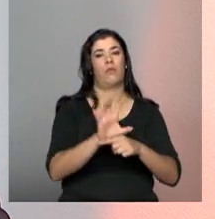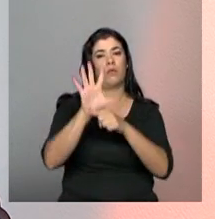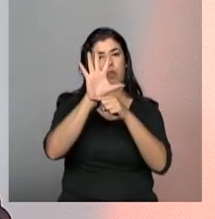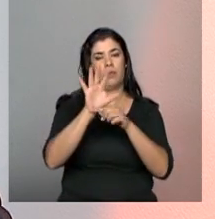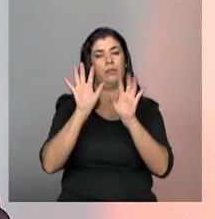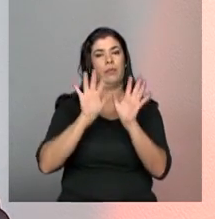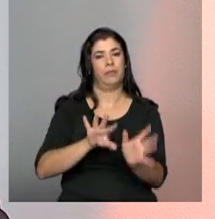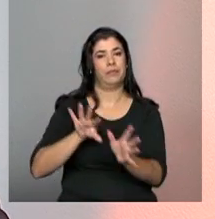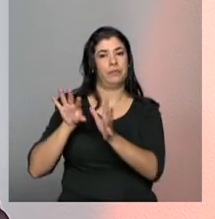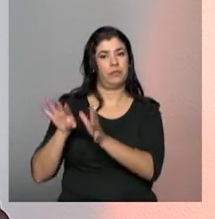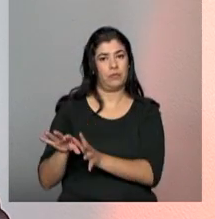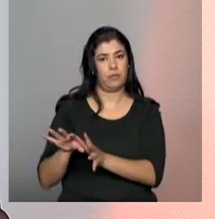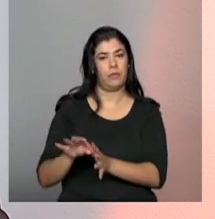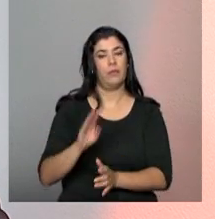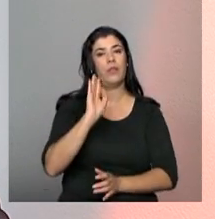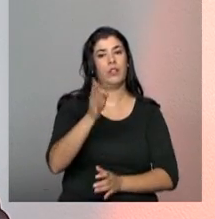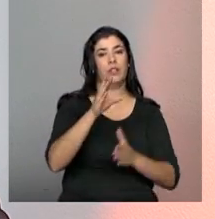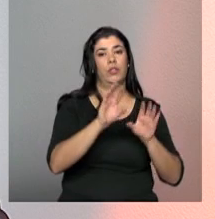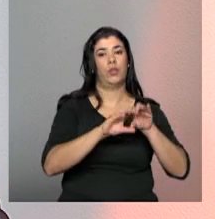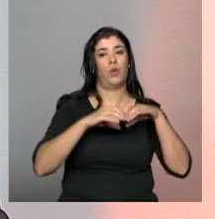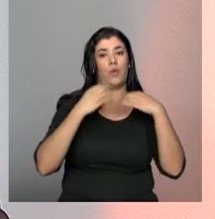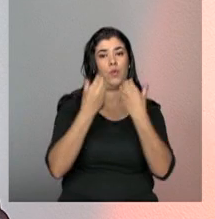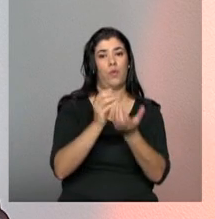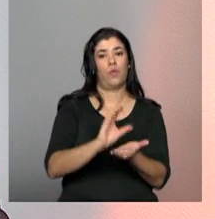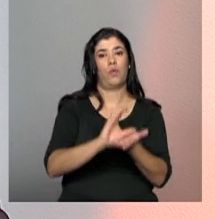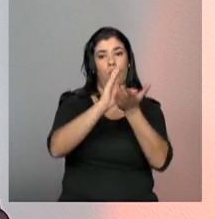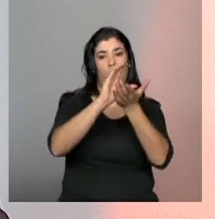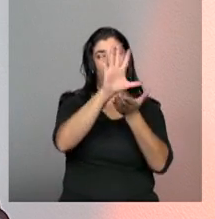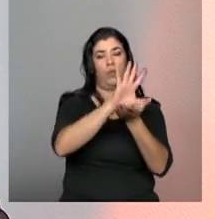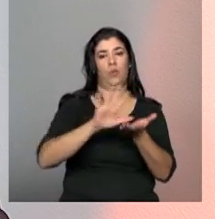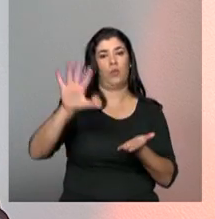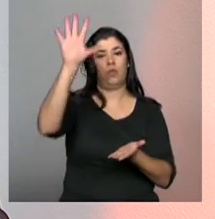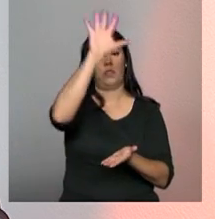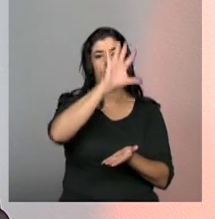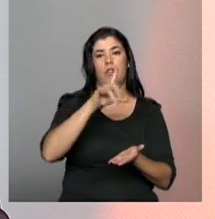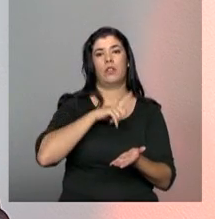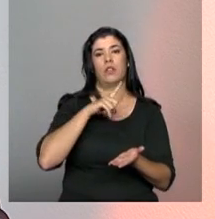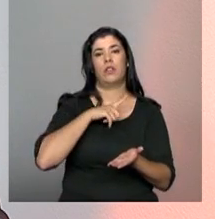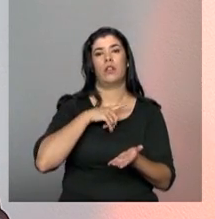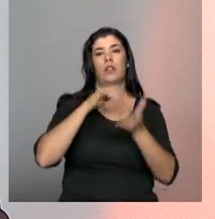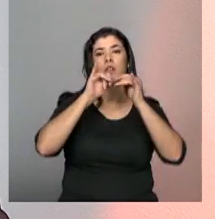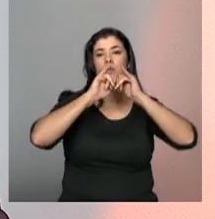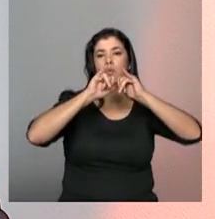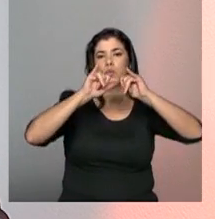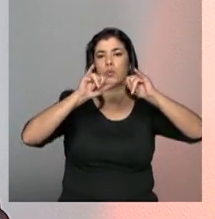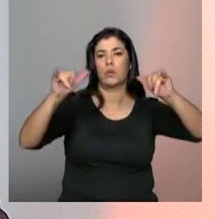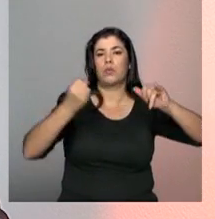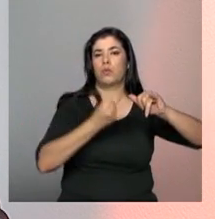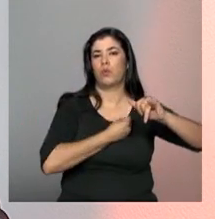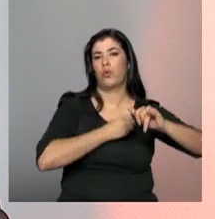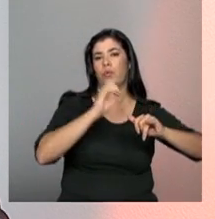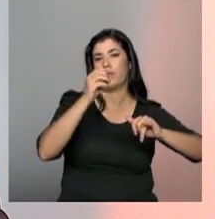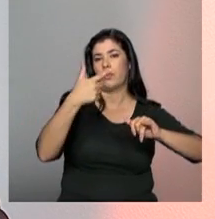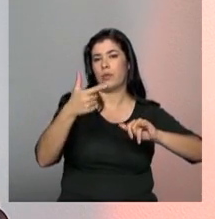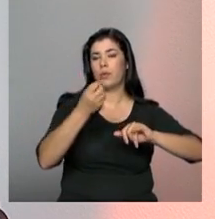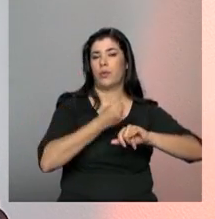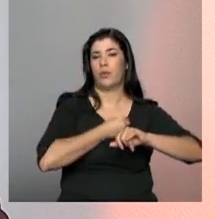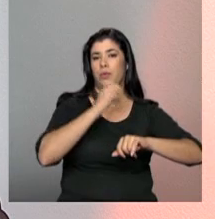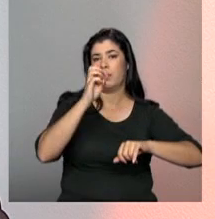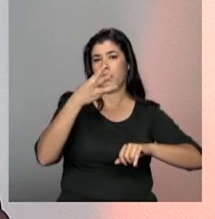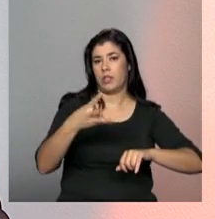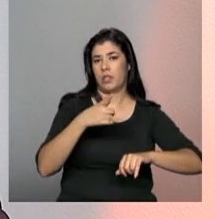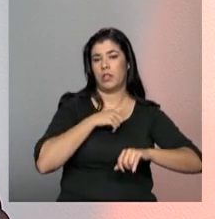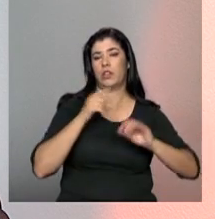Conselho Nacional elaborar as diretrizes gerais, como a gente já tem feito, com esses informes. Agora, em maio, por exemplo, nós vamos fechar a